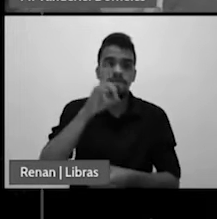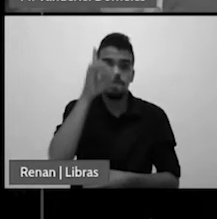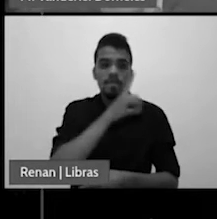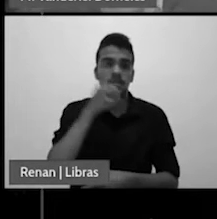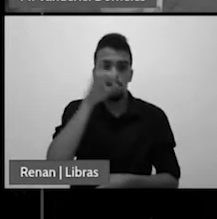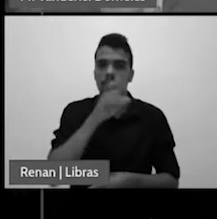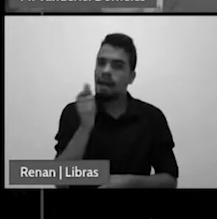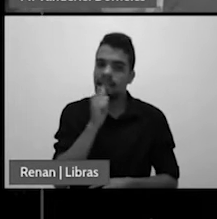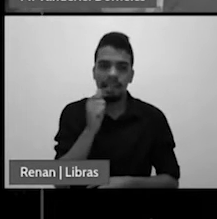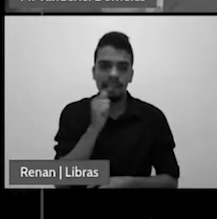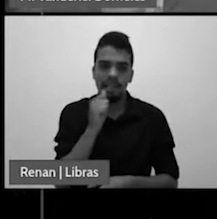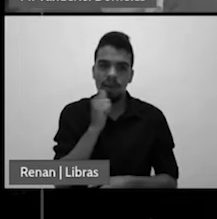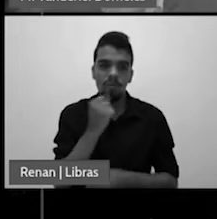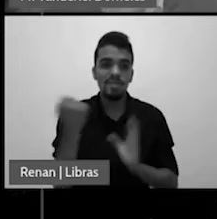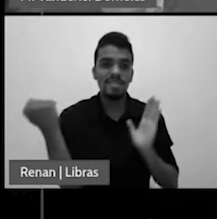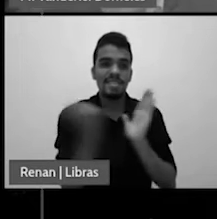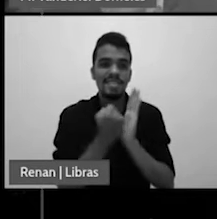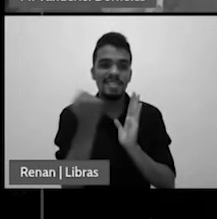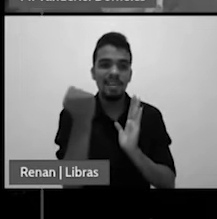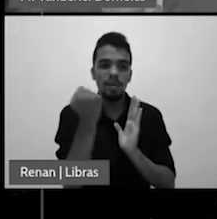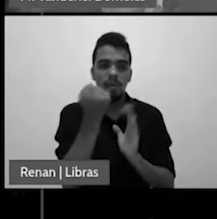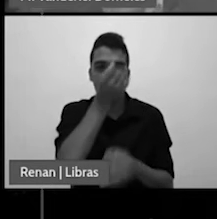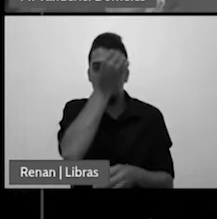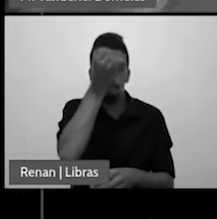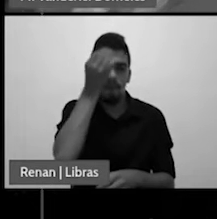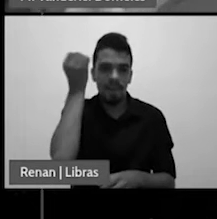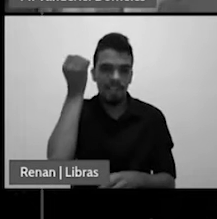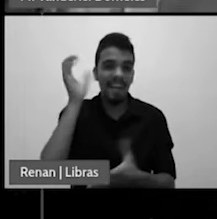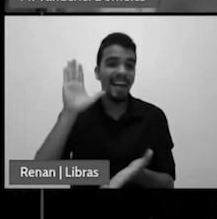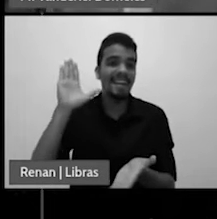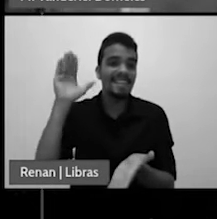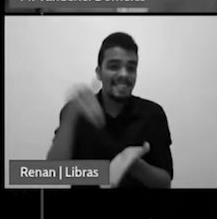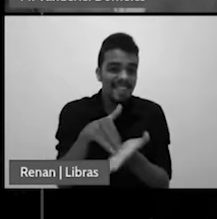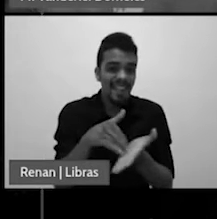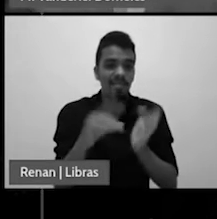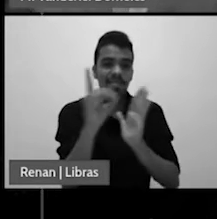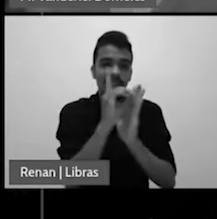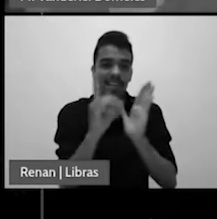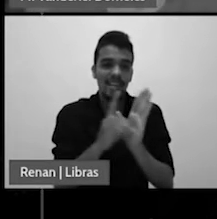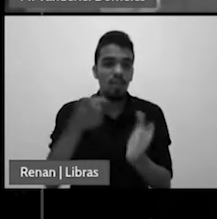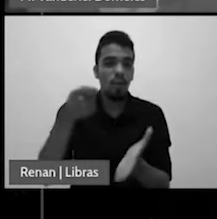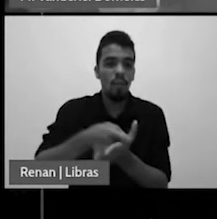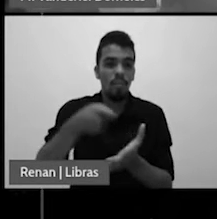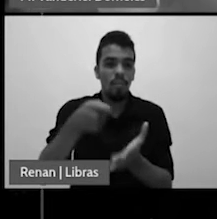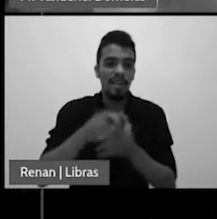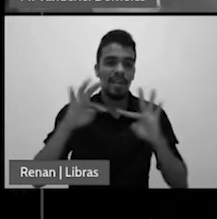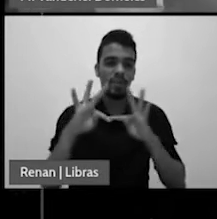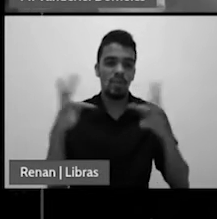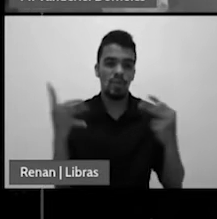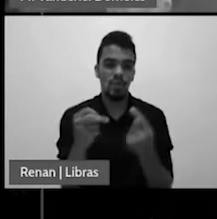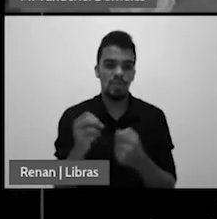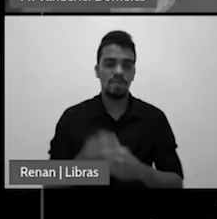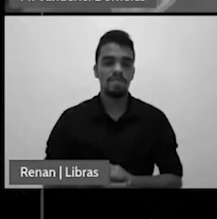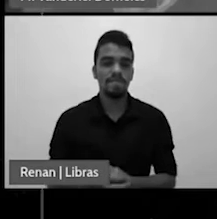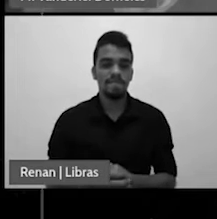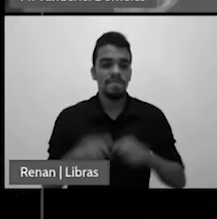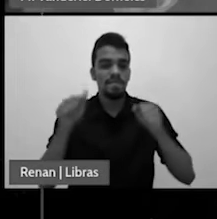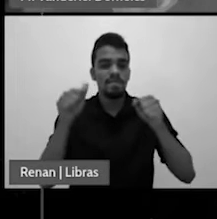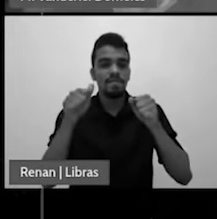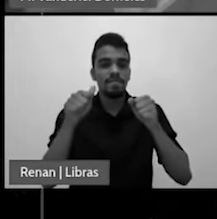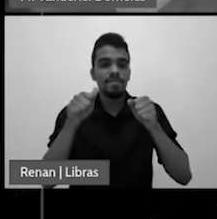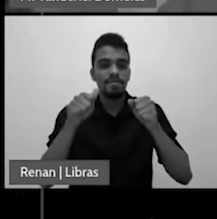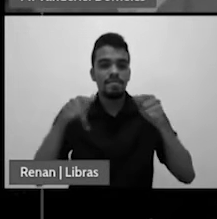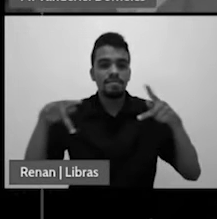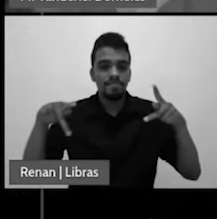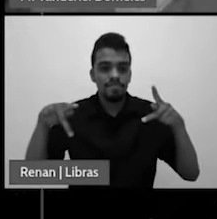besta e não o será até que saia o decreto então amigos aqui aprendemos que o Apocalipse prevê o decreto